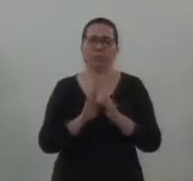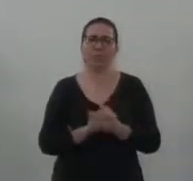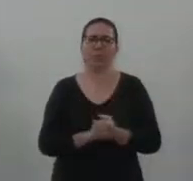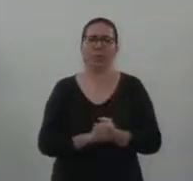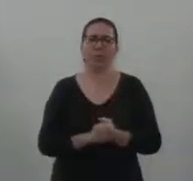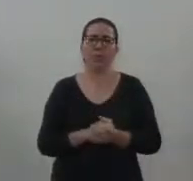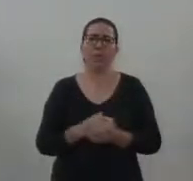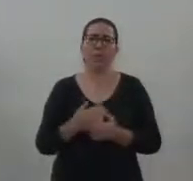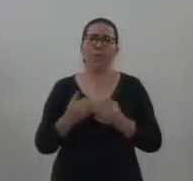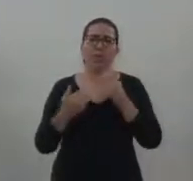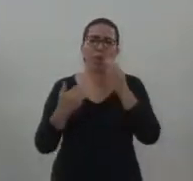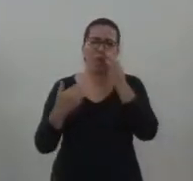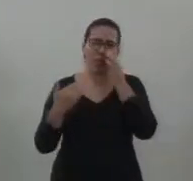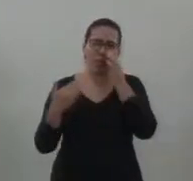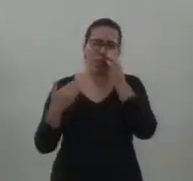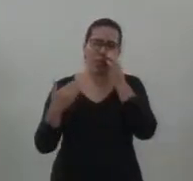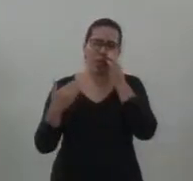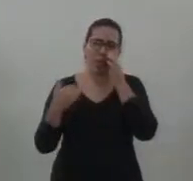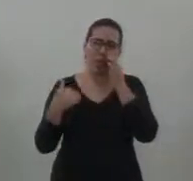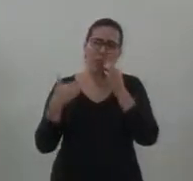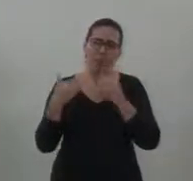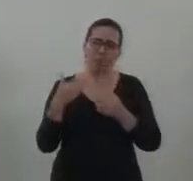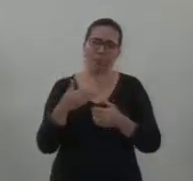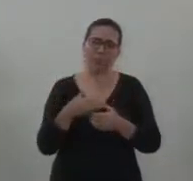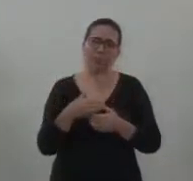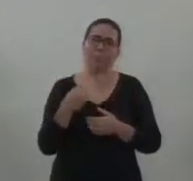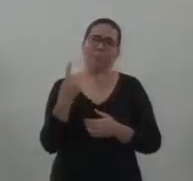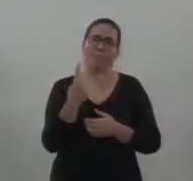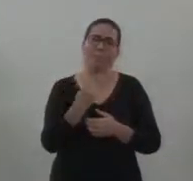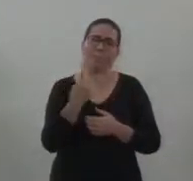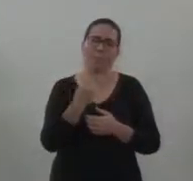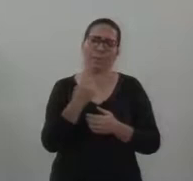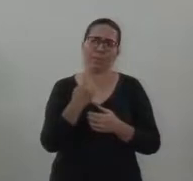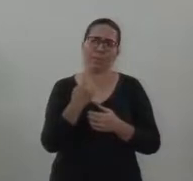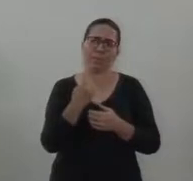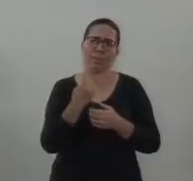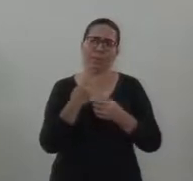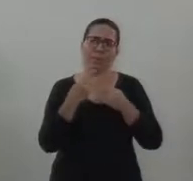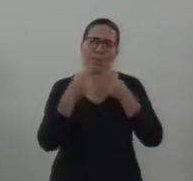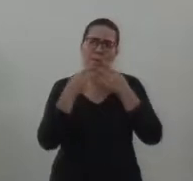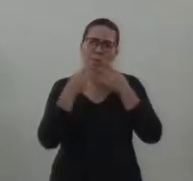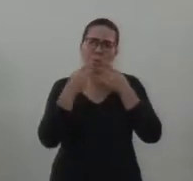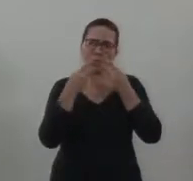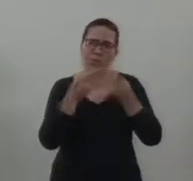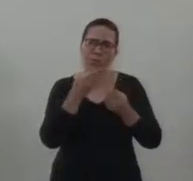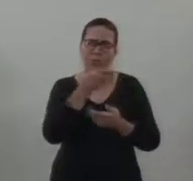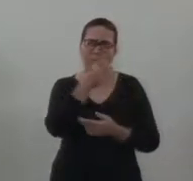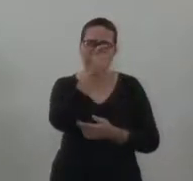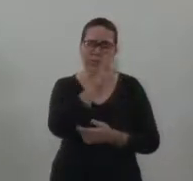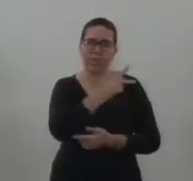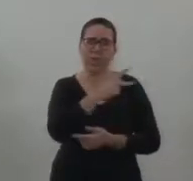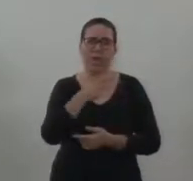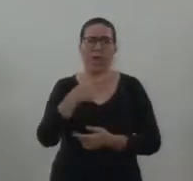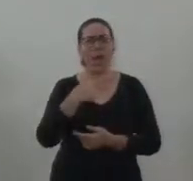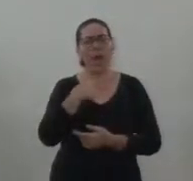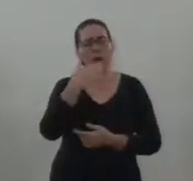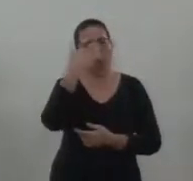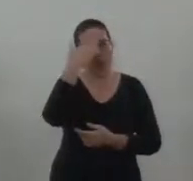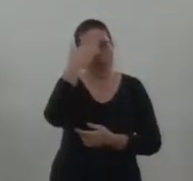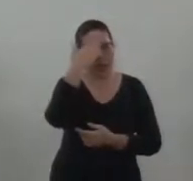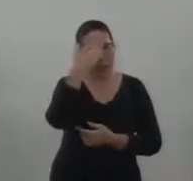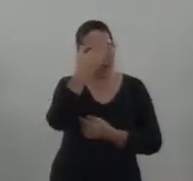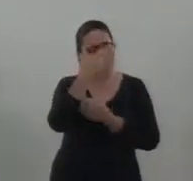passando por aqui, primeiro para dizer a vossa excelência que eu agradeço